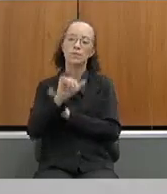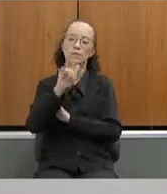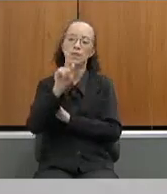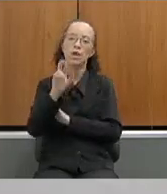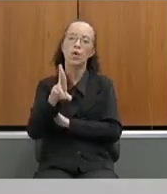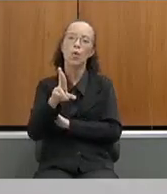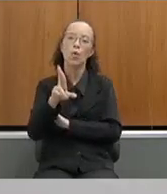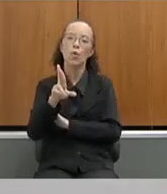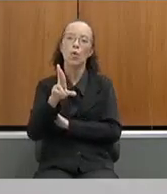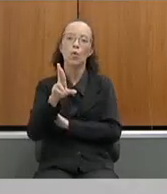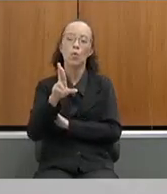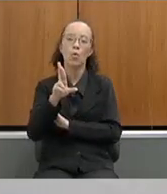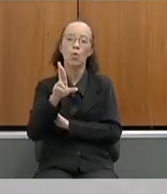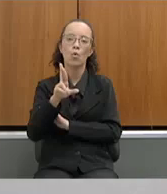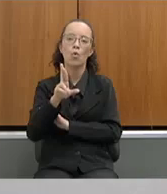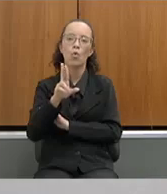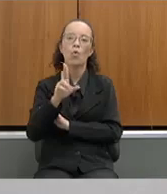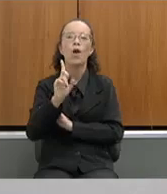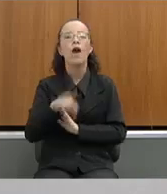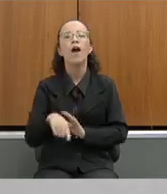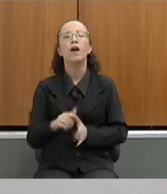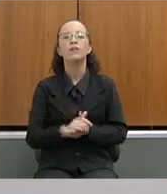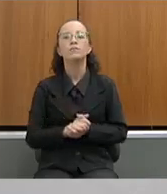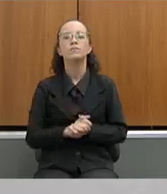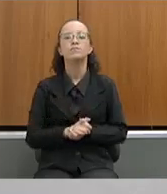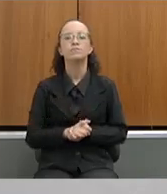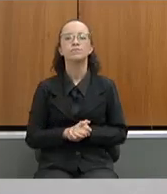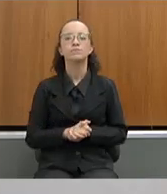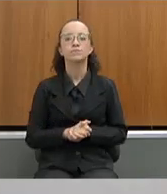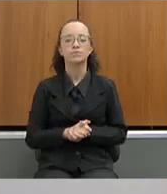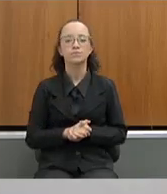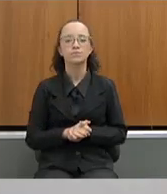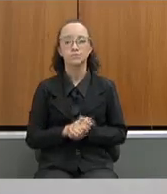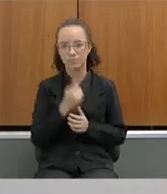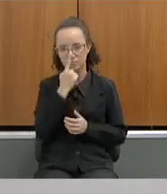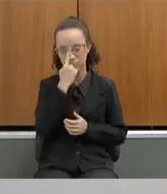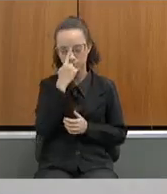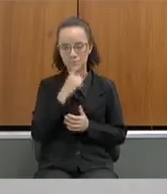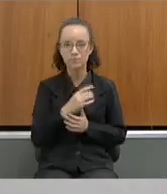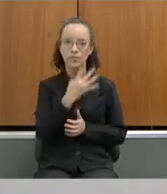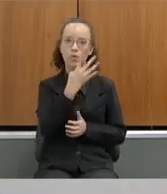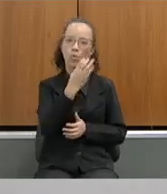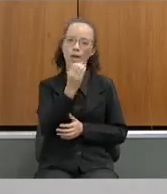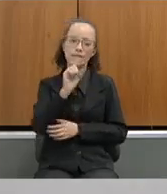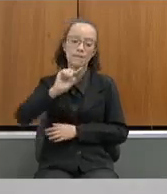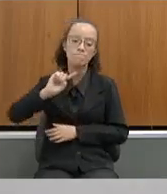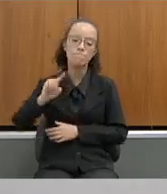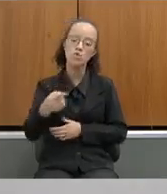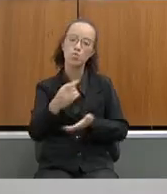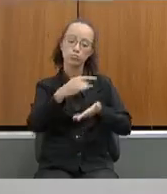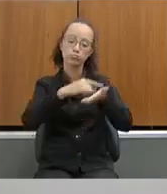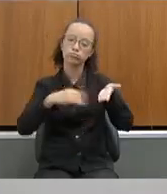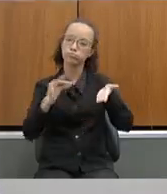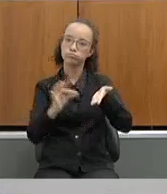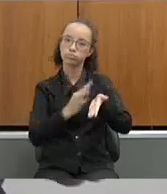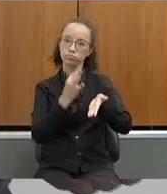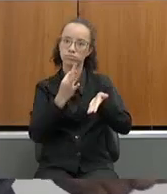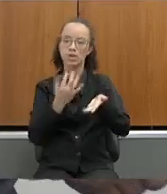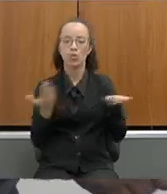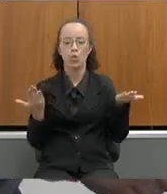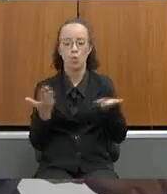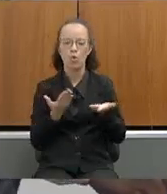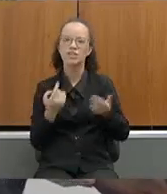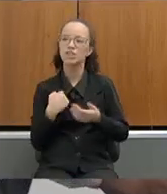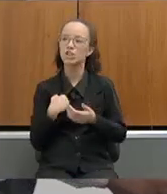faço dessa questão aí dos 40 mil termos e dizer que hoje eu fiquei